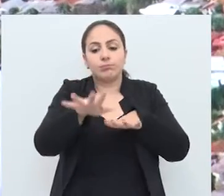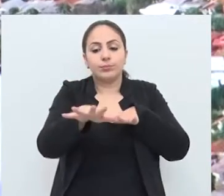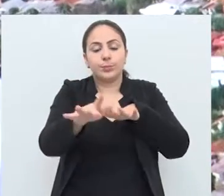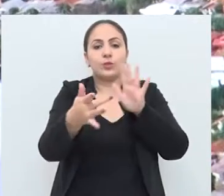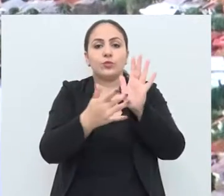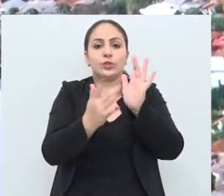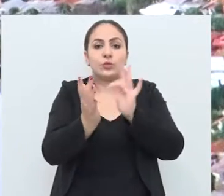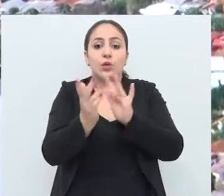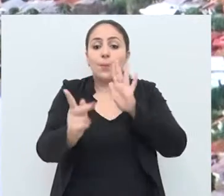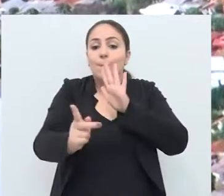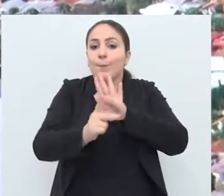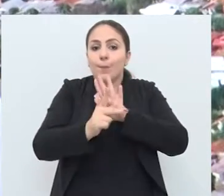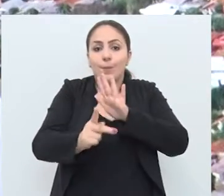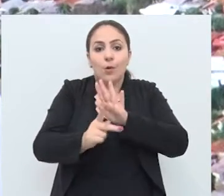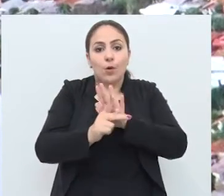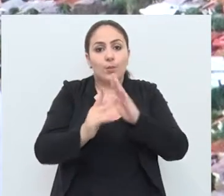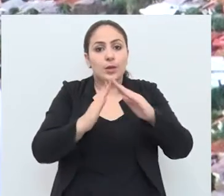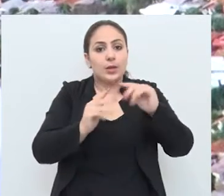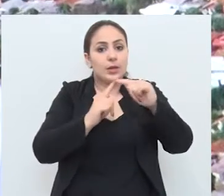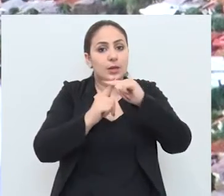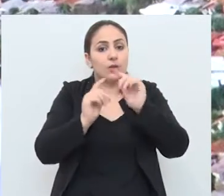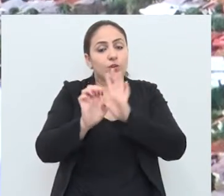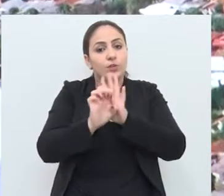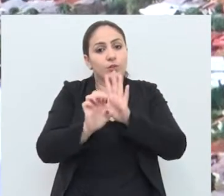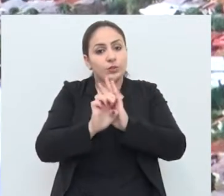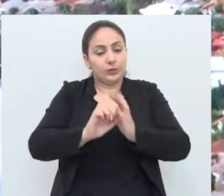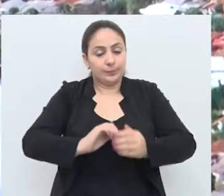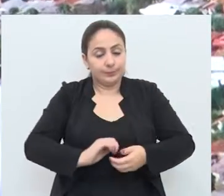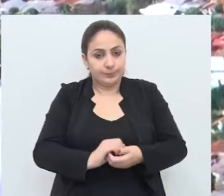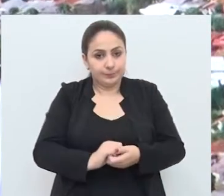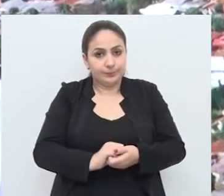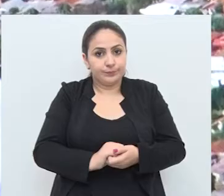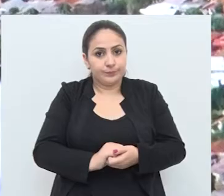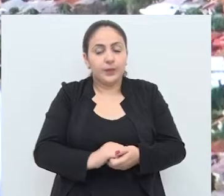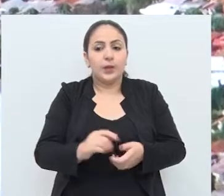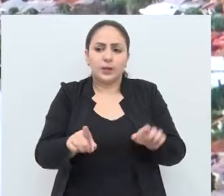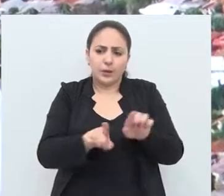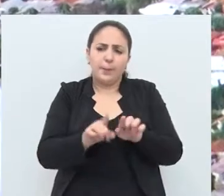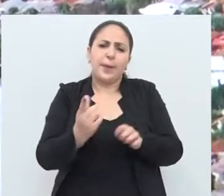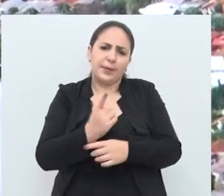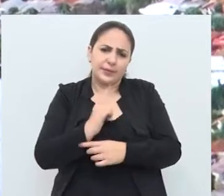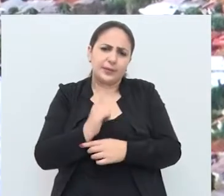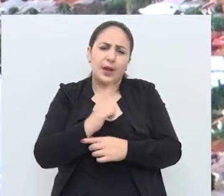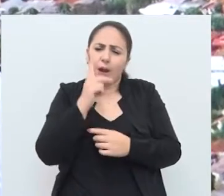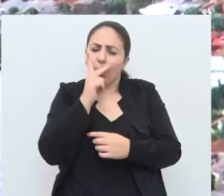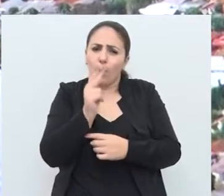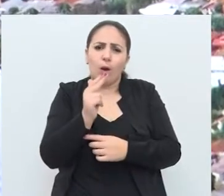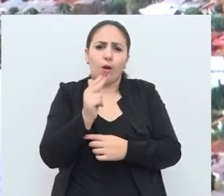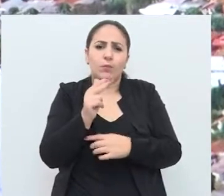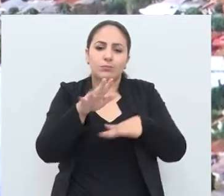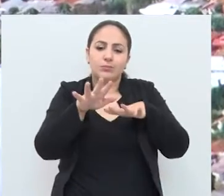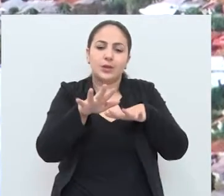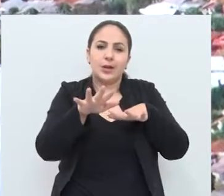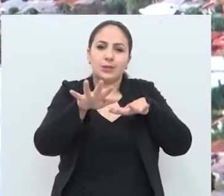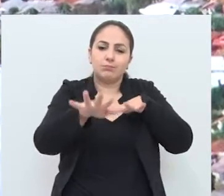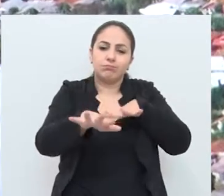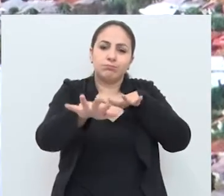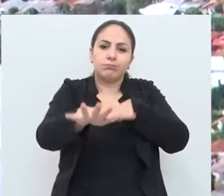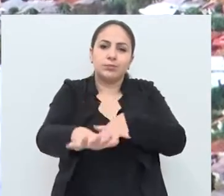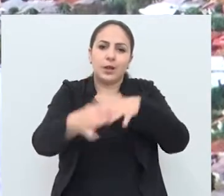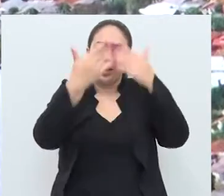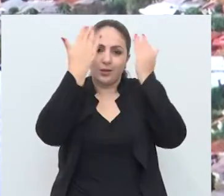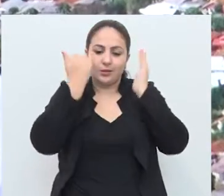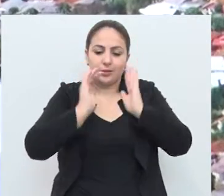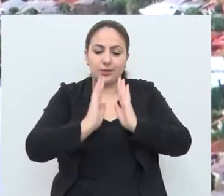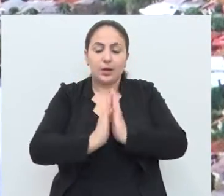uma organização da Igreja Evangélica, dos evangélicos, como tem a posição de